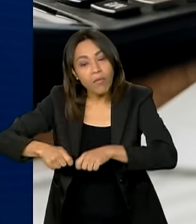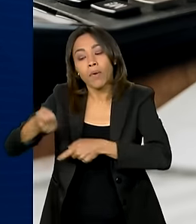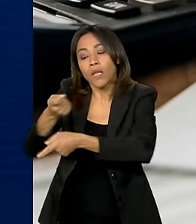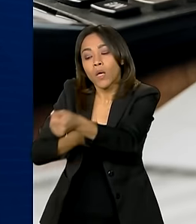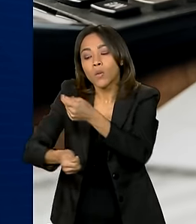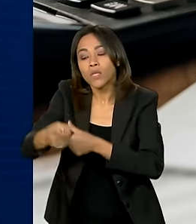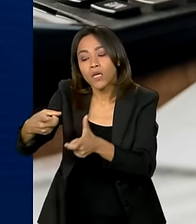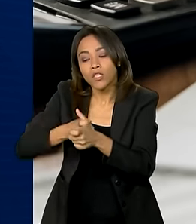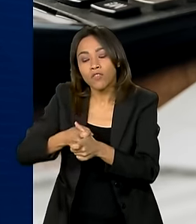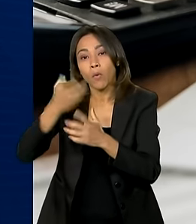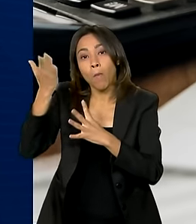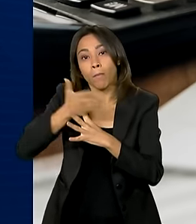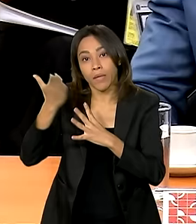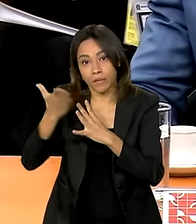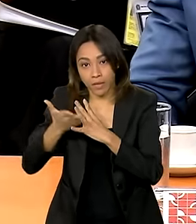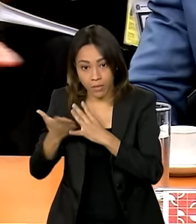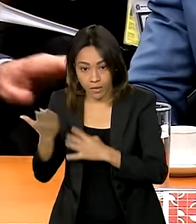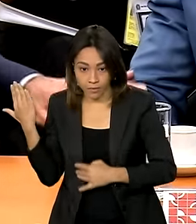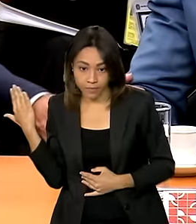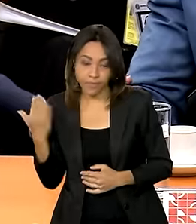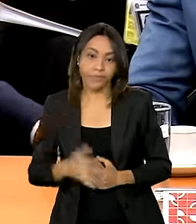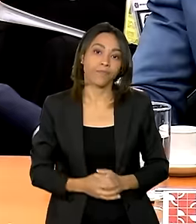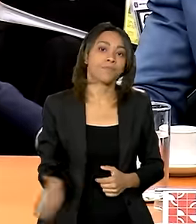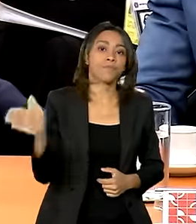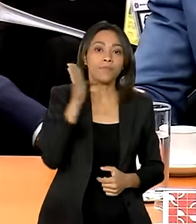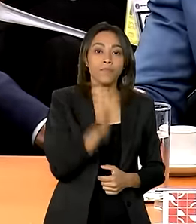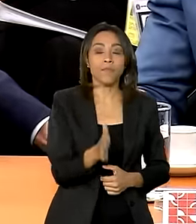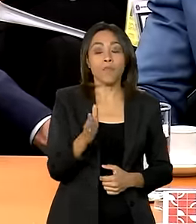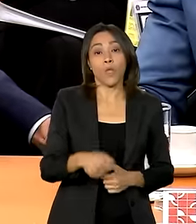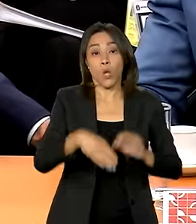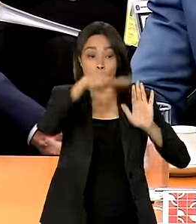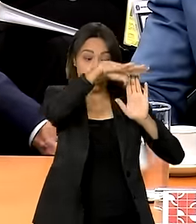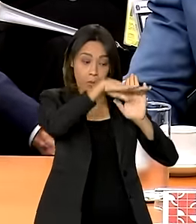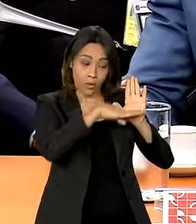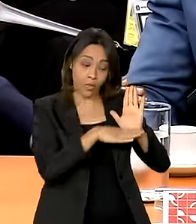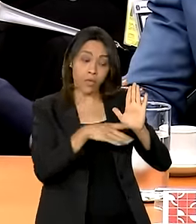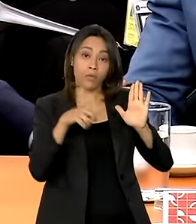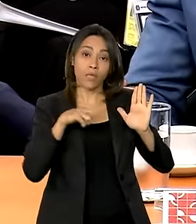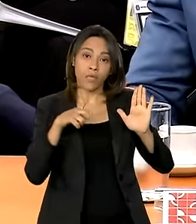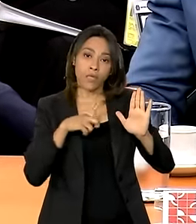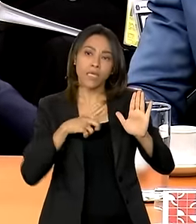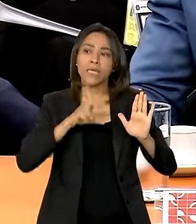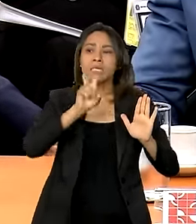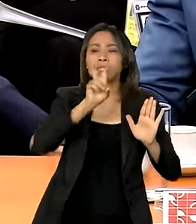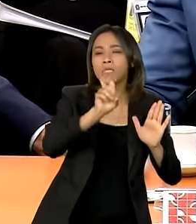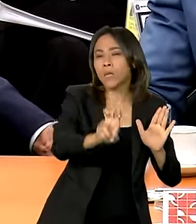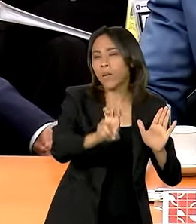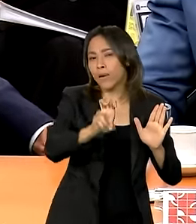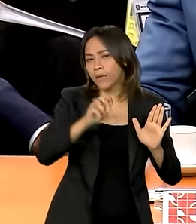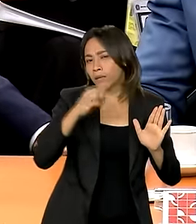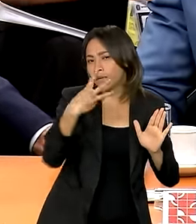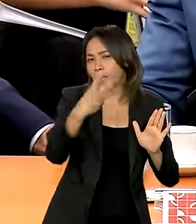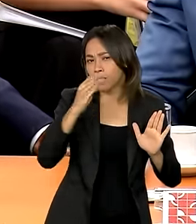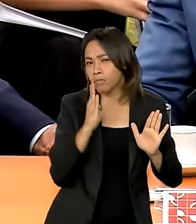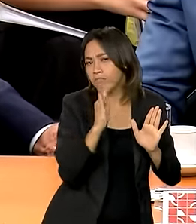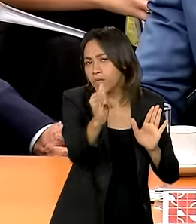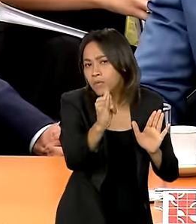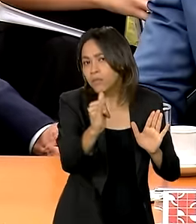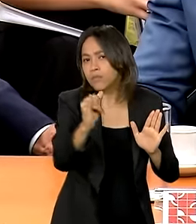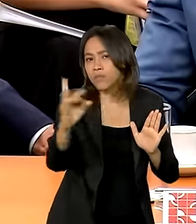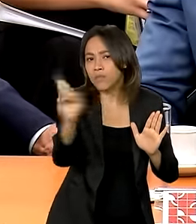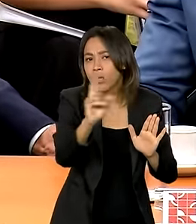débitos com parcelamento. Um programa que repactuou R 53 bilhões em dívida,